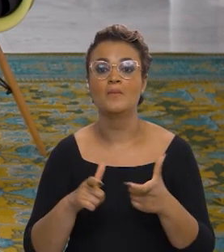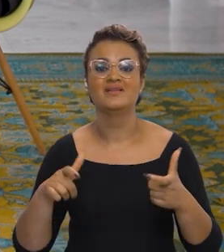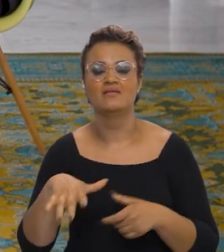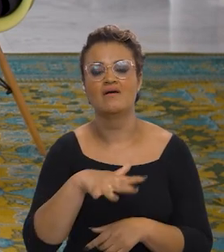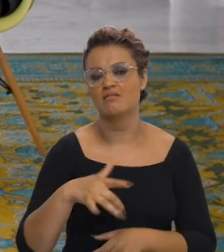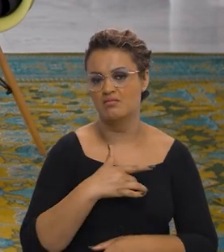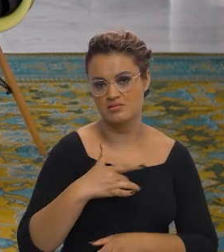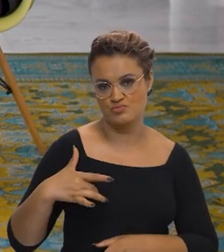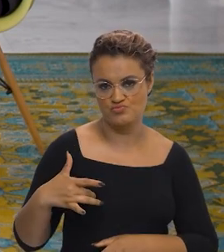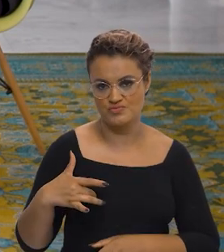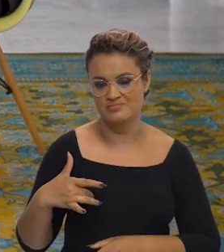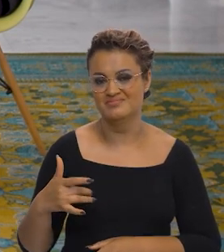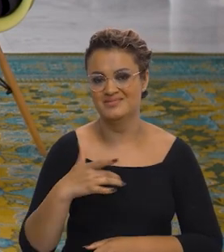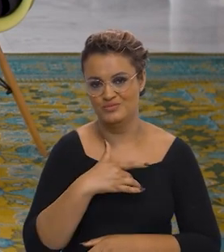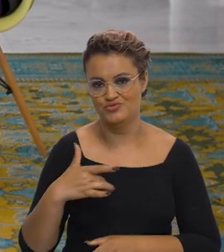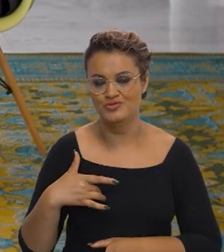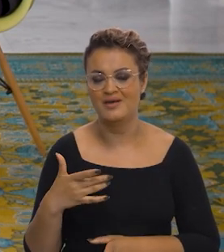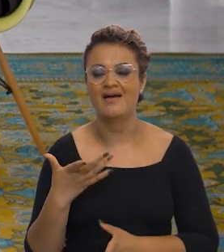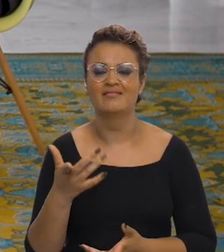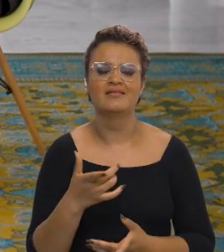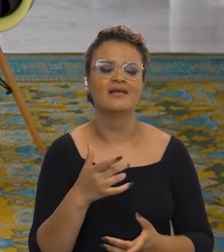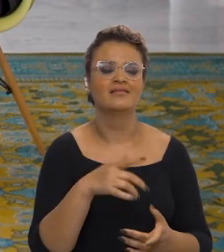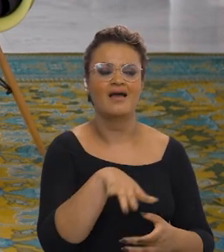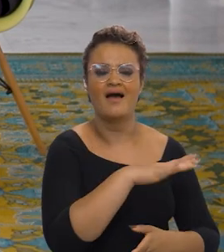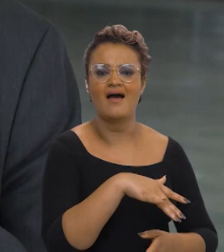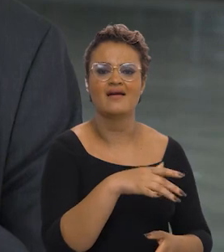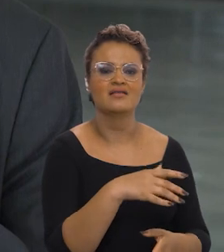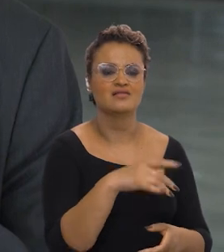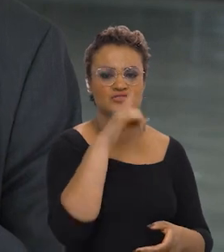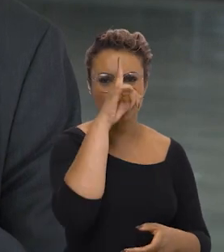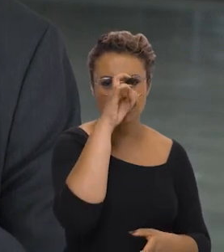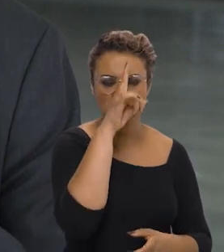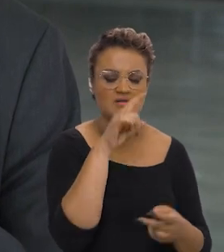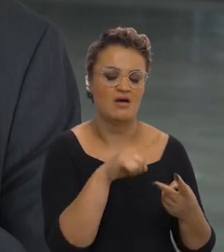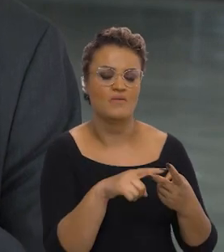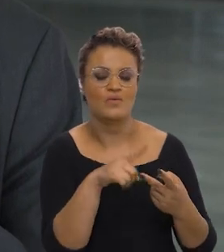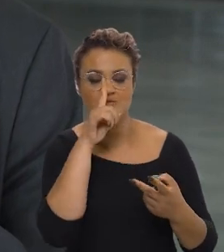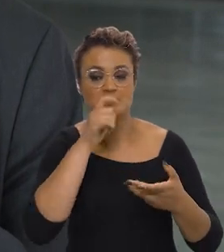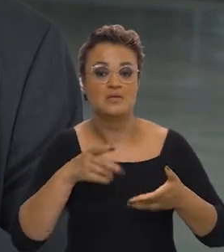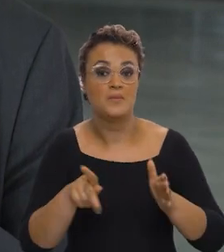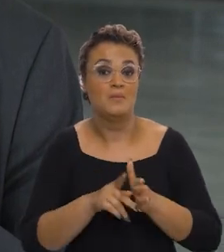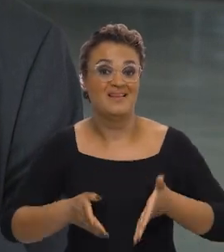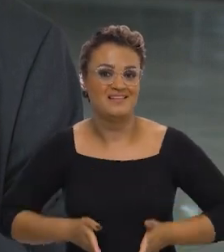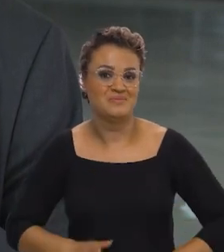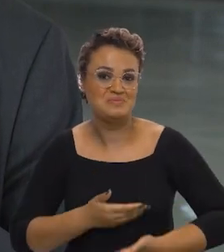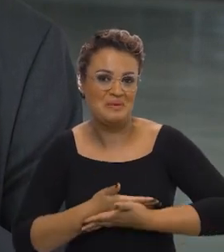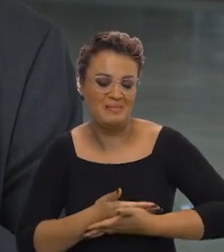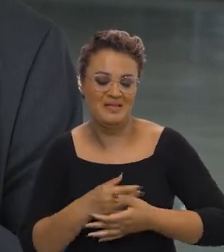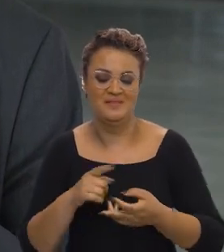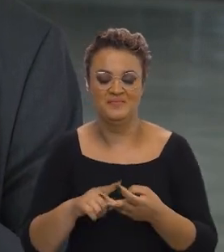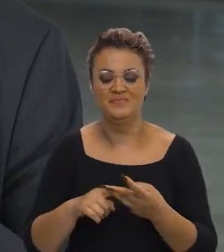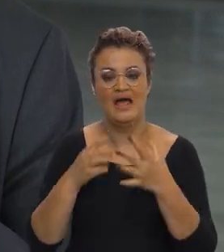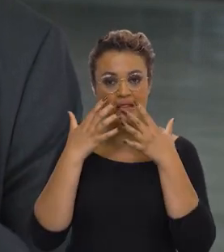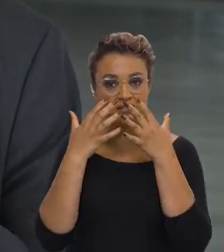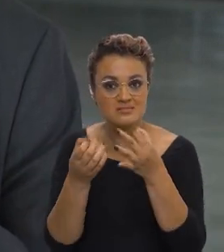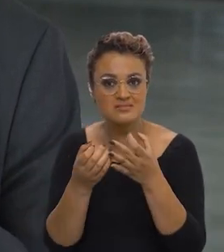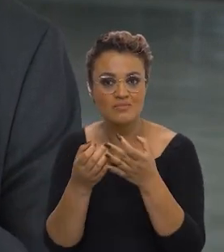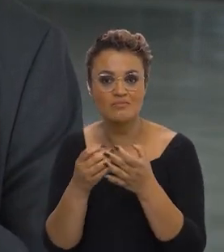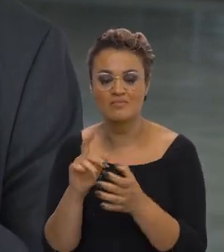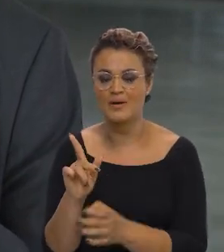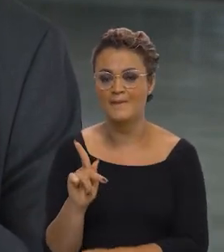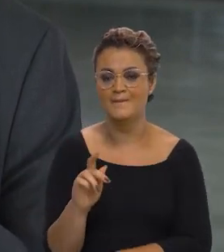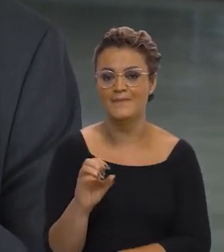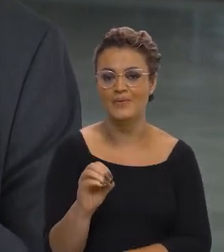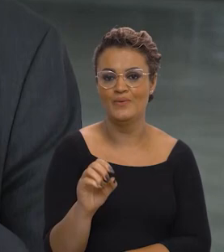ampliando a área da saúde. Então, está entrando maternidade, hospitais, atenção especializada,